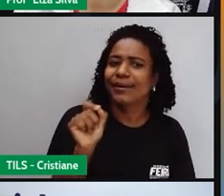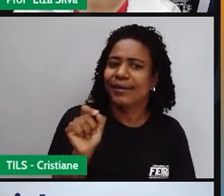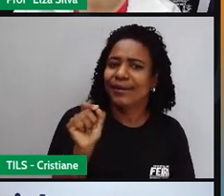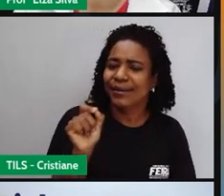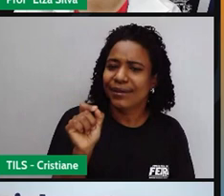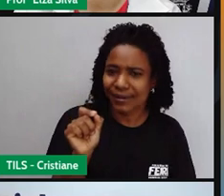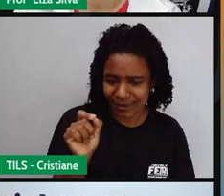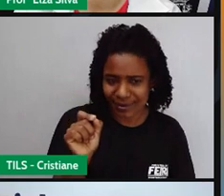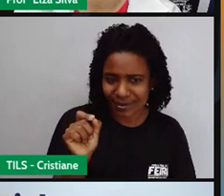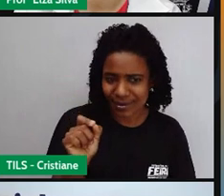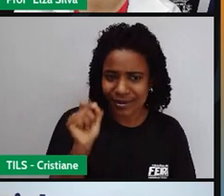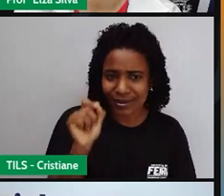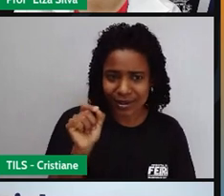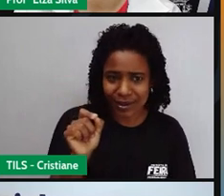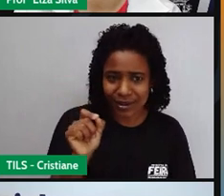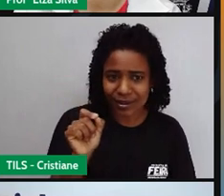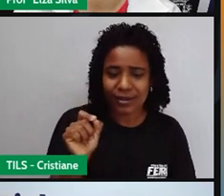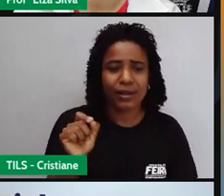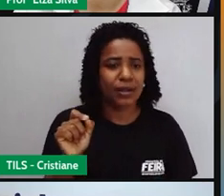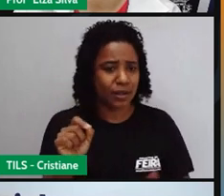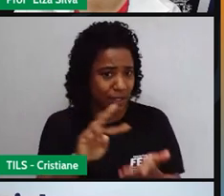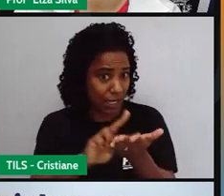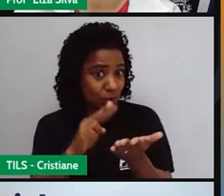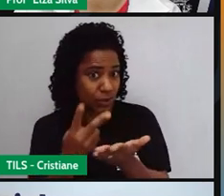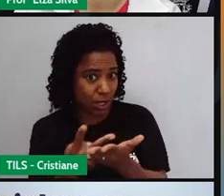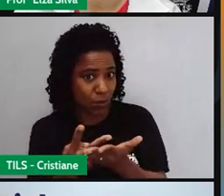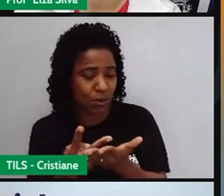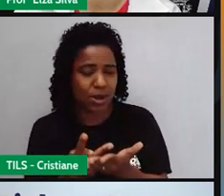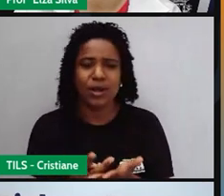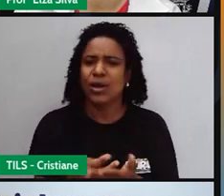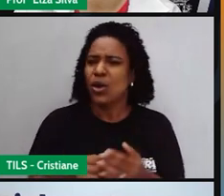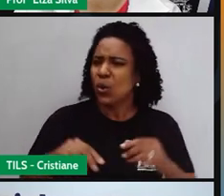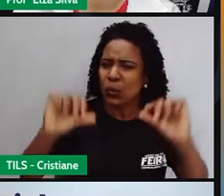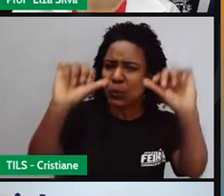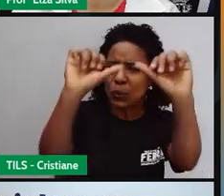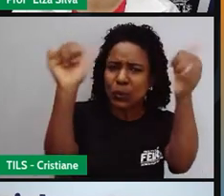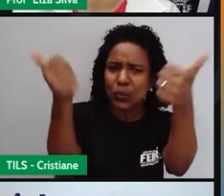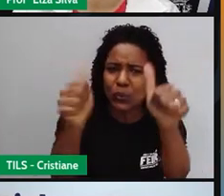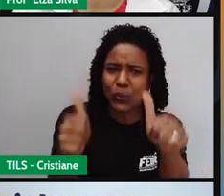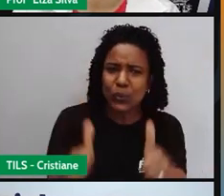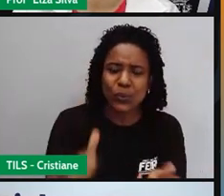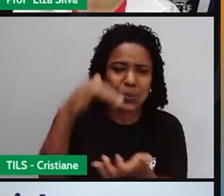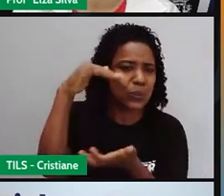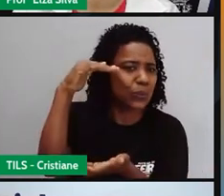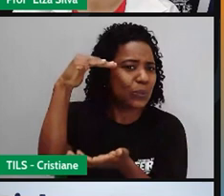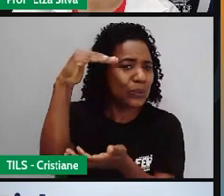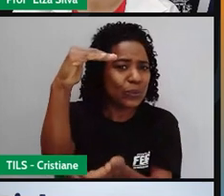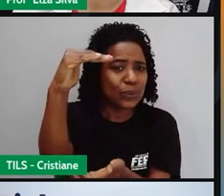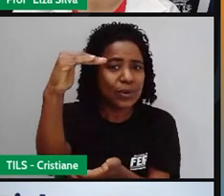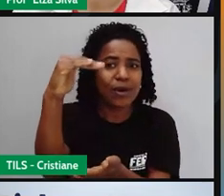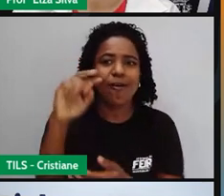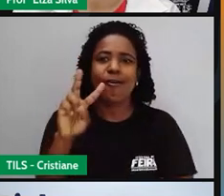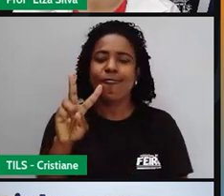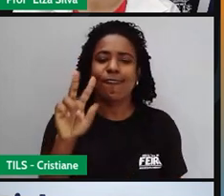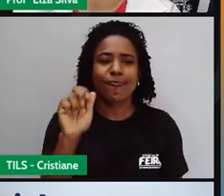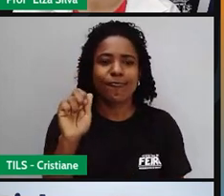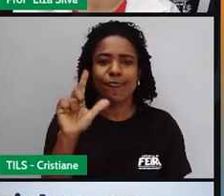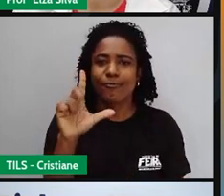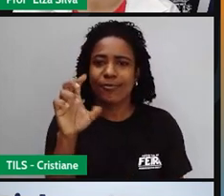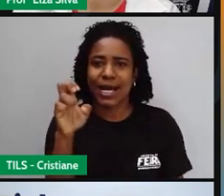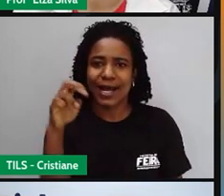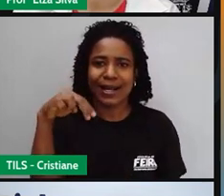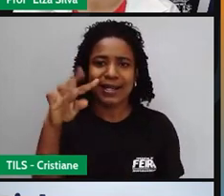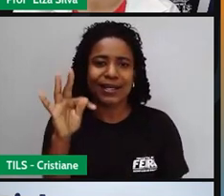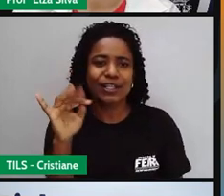Santo Valentino? Será que isso tem relação com Valentine's Day? Lembra que é o dia